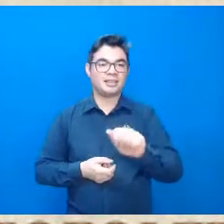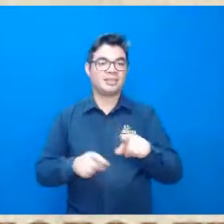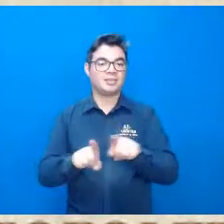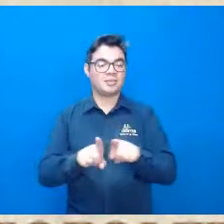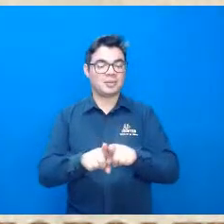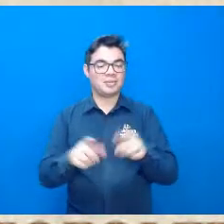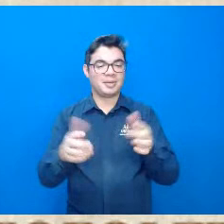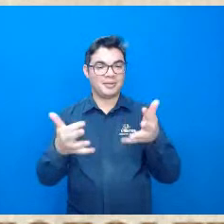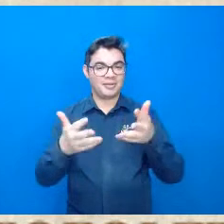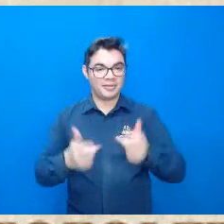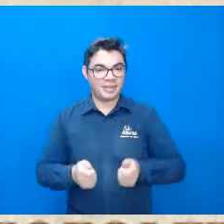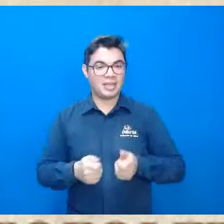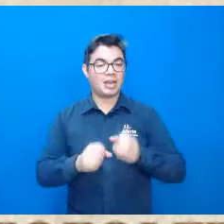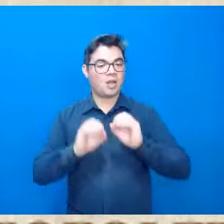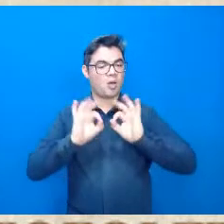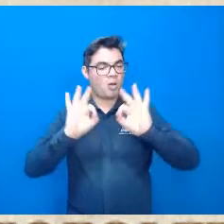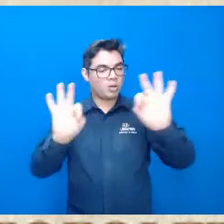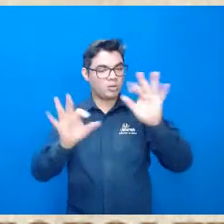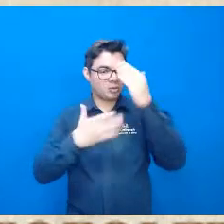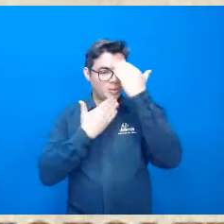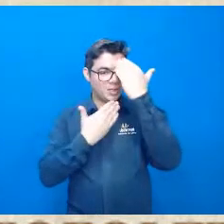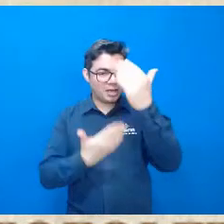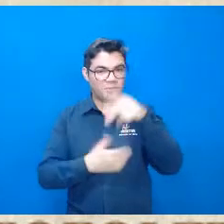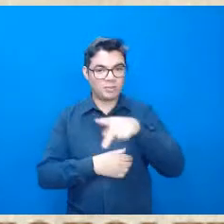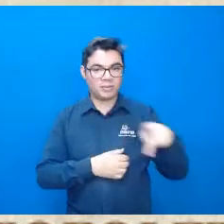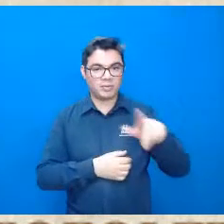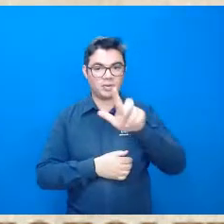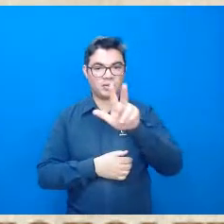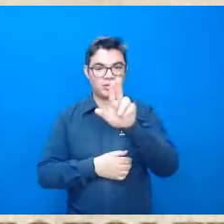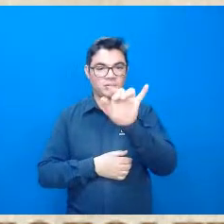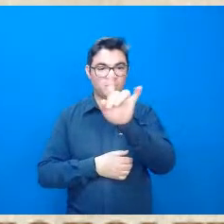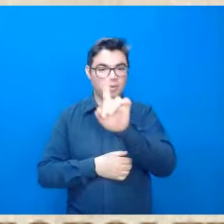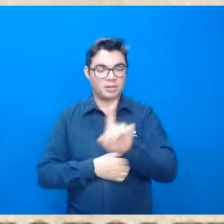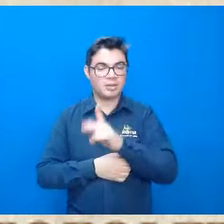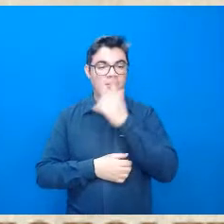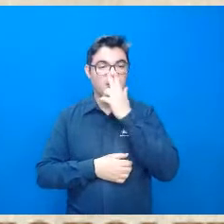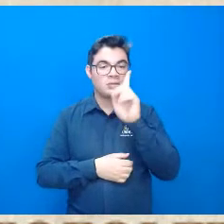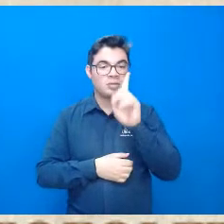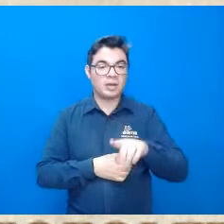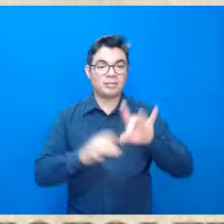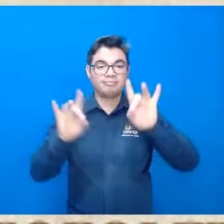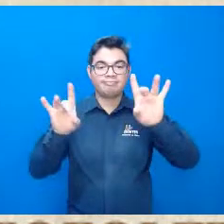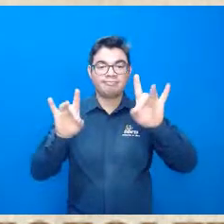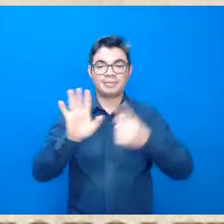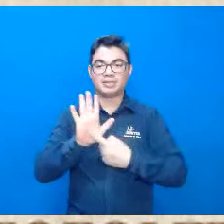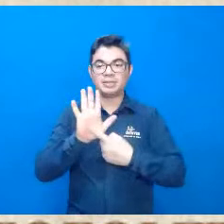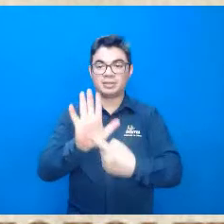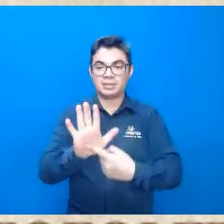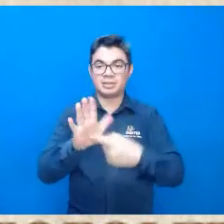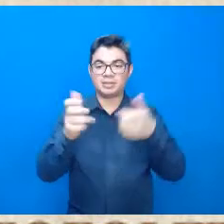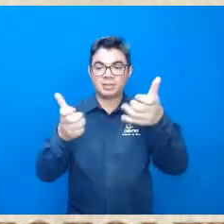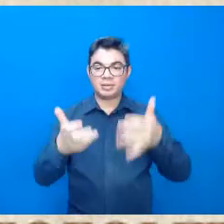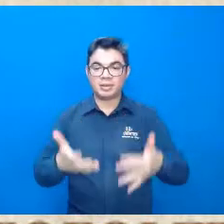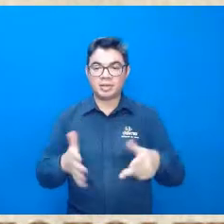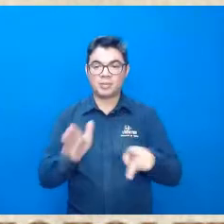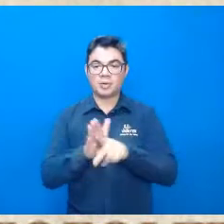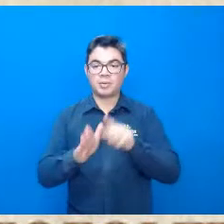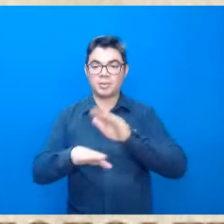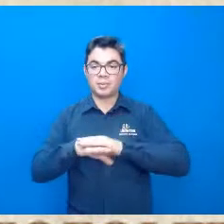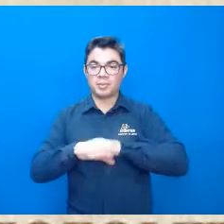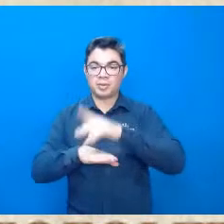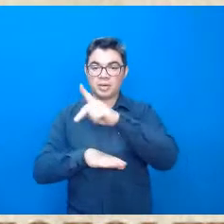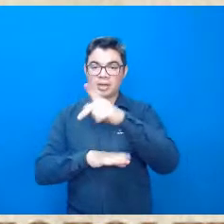Maravilha ótimo obrigado professor Luiz eu acho que professora Nicole né com essa excelente apresentação e fala do professor Luiz